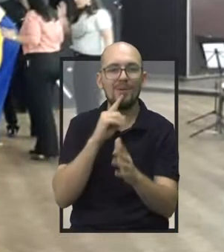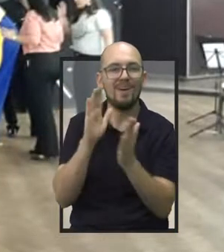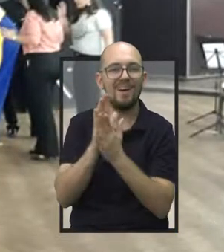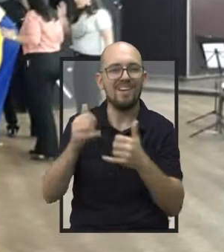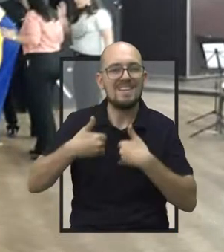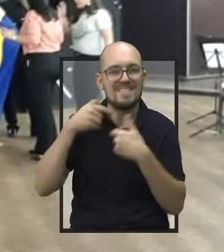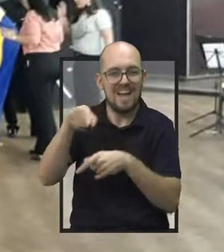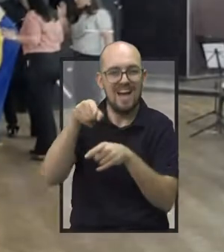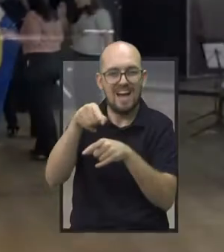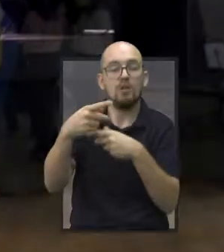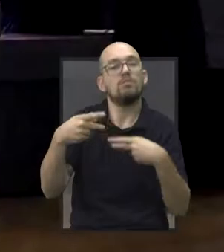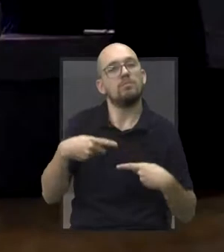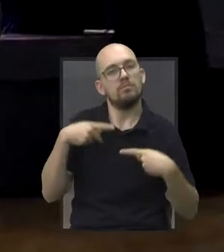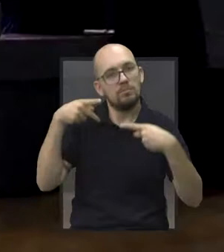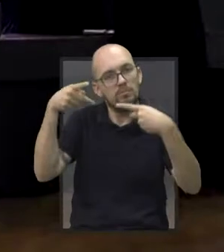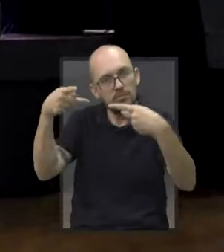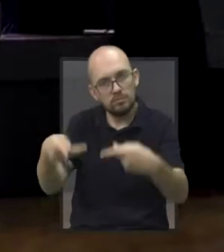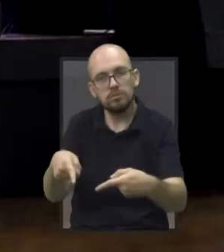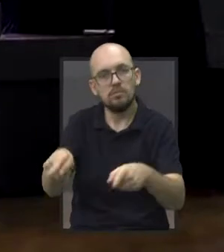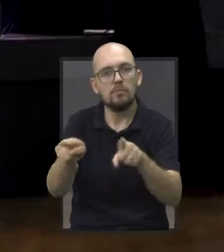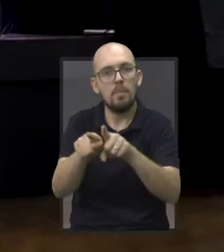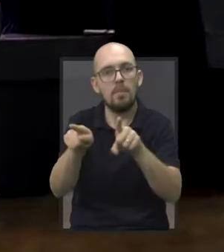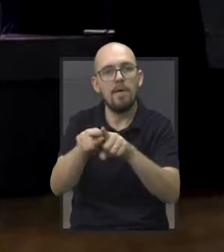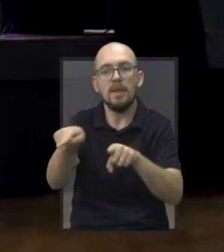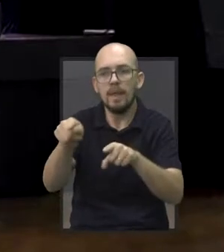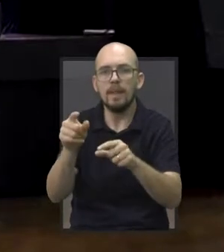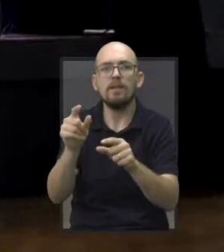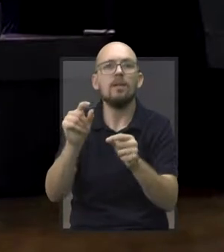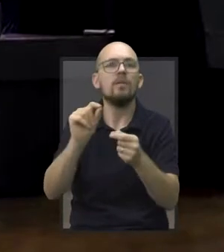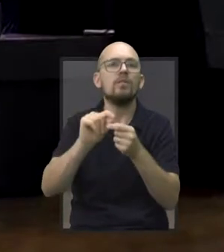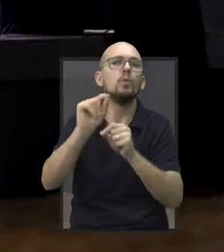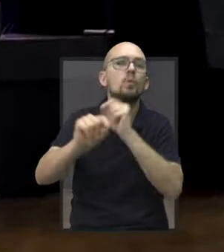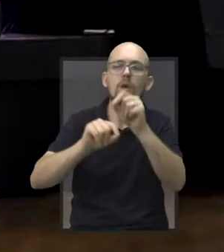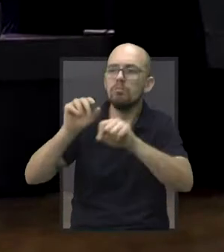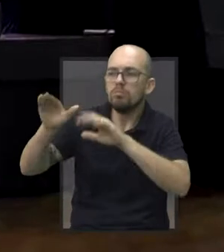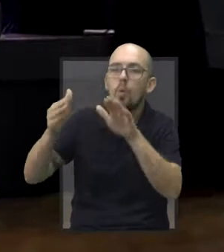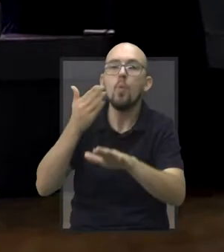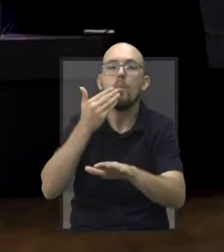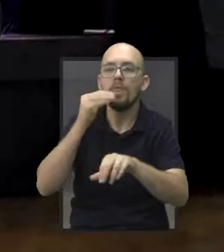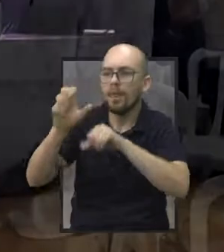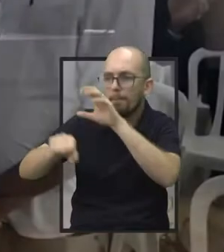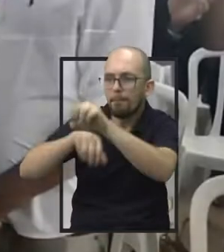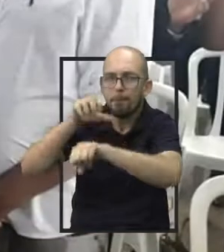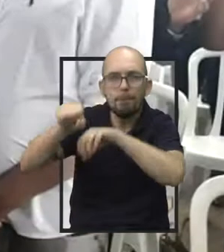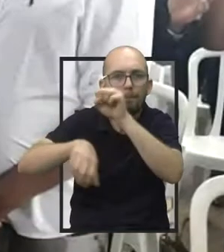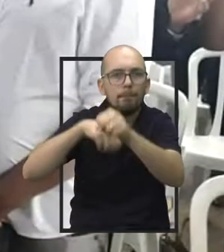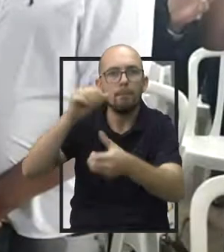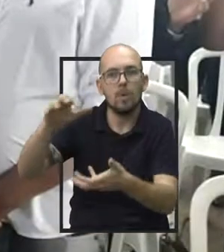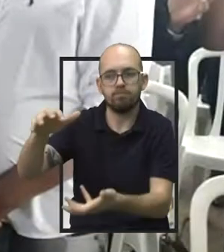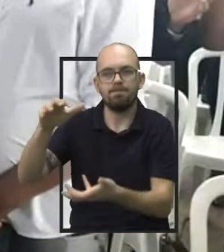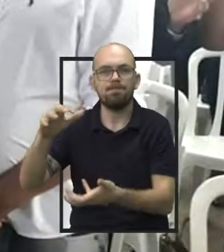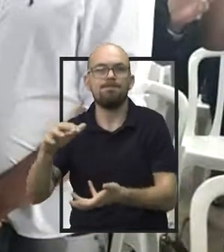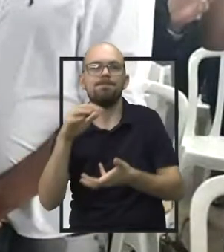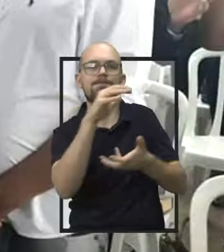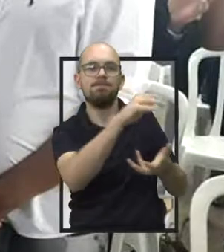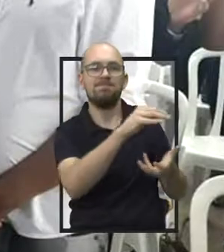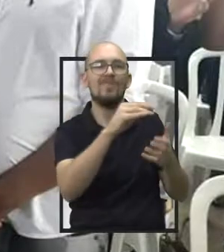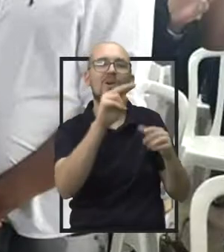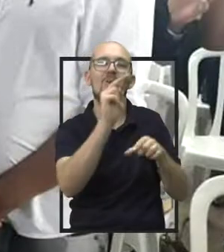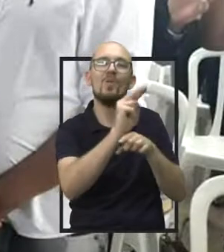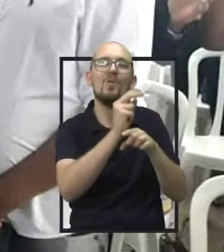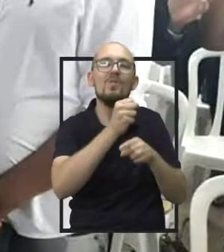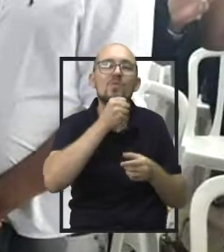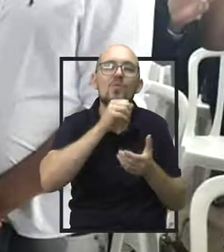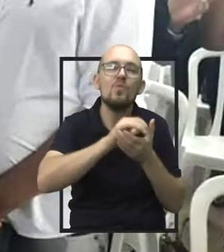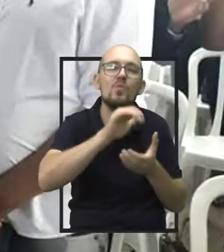social, inclusive, fez-se uma arrecadação de alimentos destinados ao abrigo São Lourenço. Então, nós